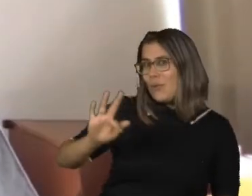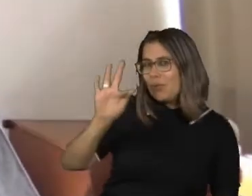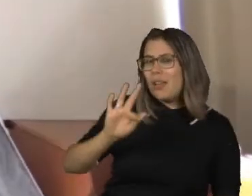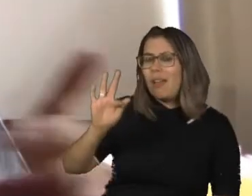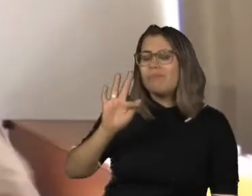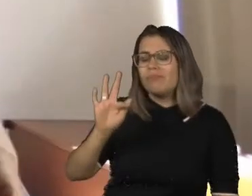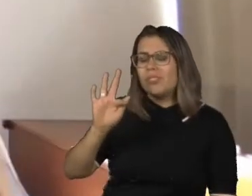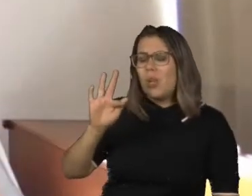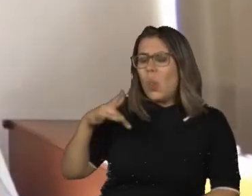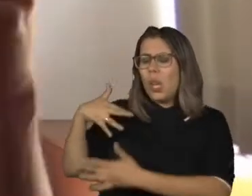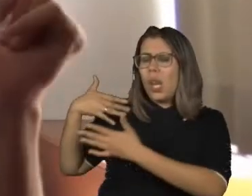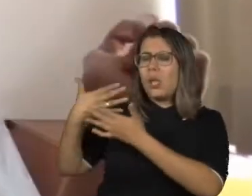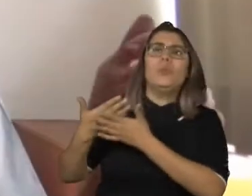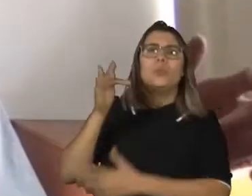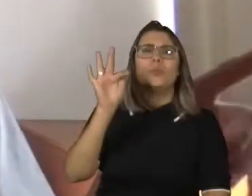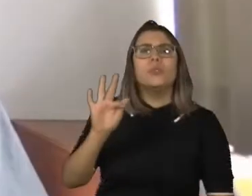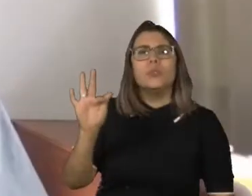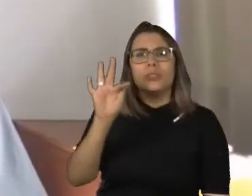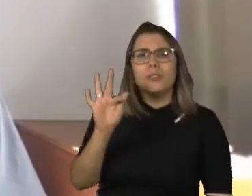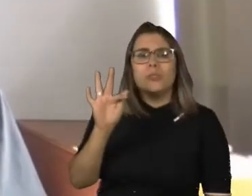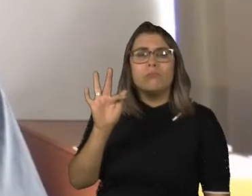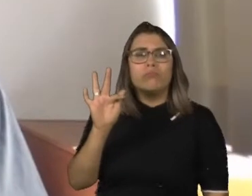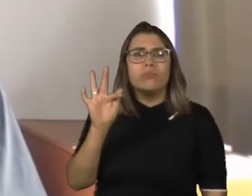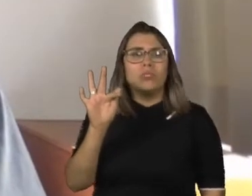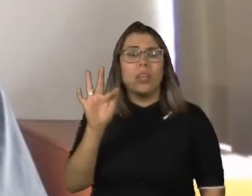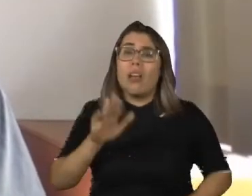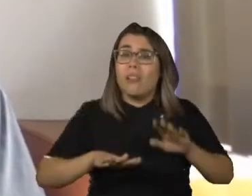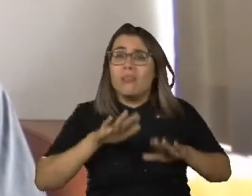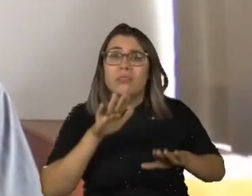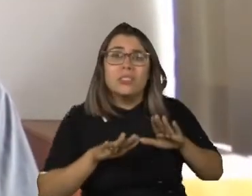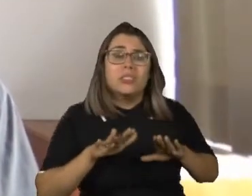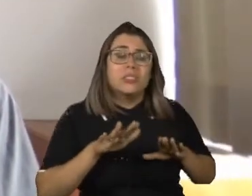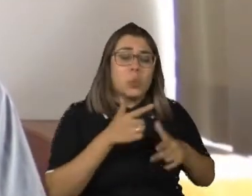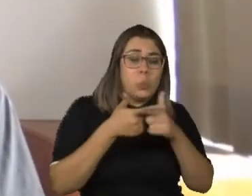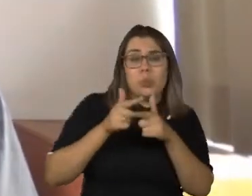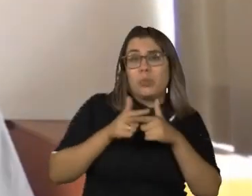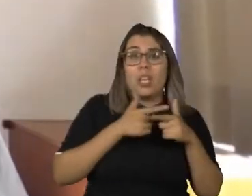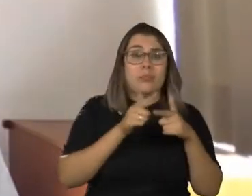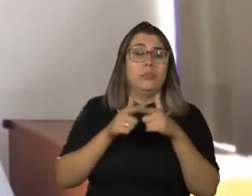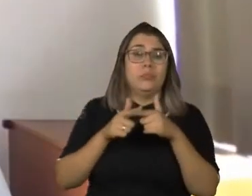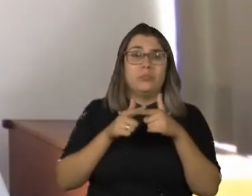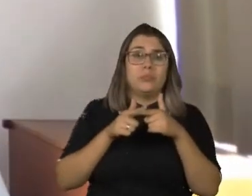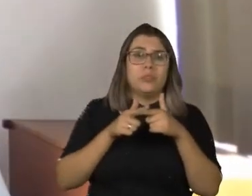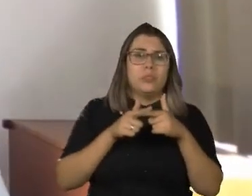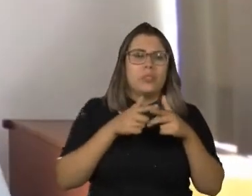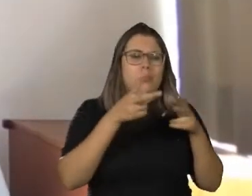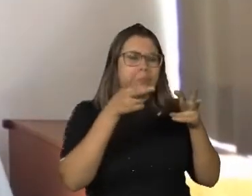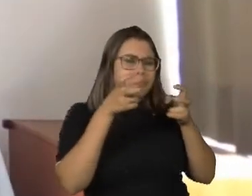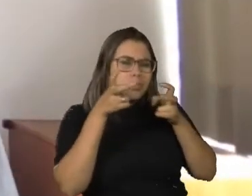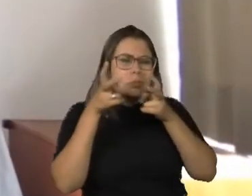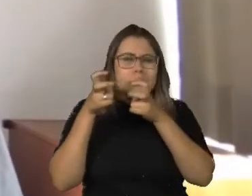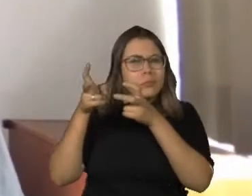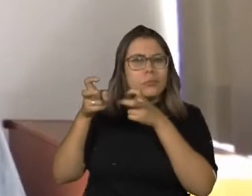Durante todo esse tempo, foram poucas as vezes em que tive algum tipo de problema por causa dela. Eu me lembro de